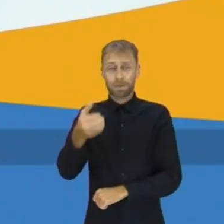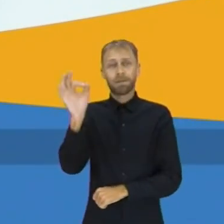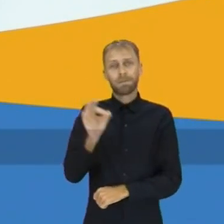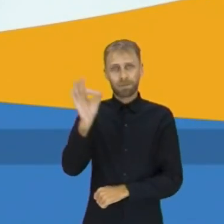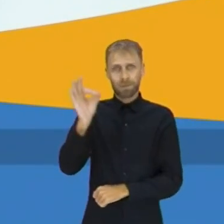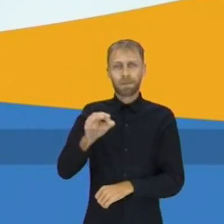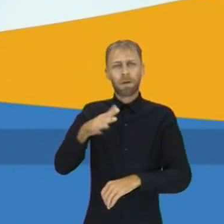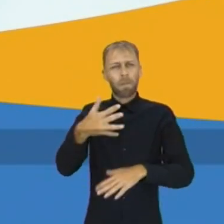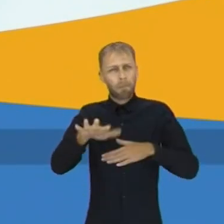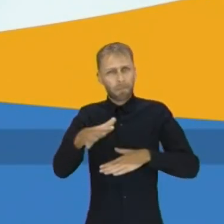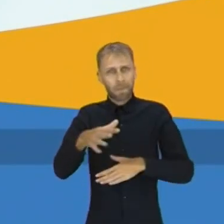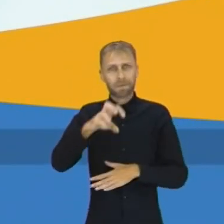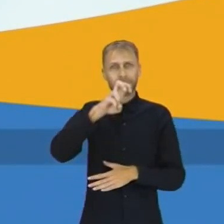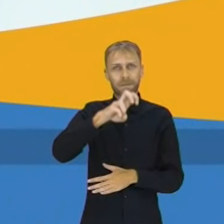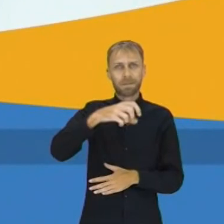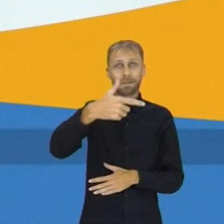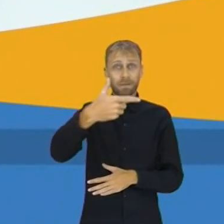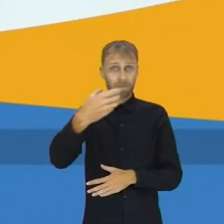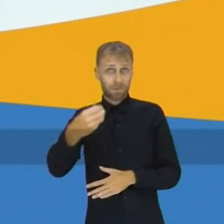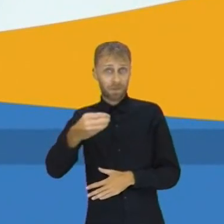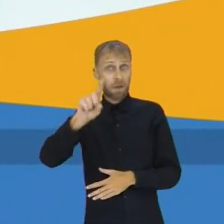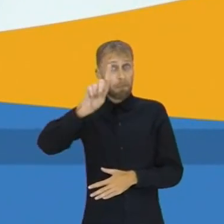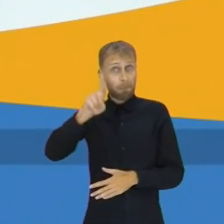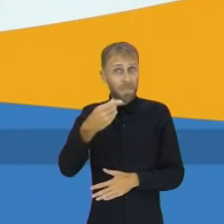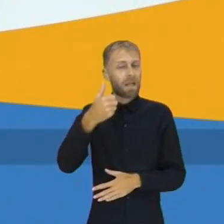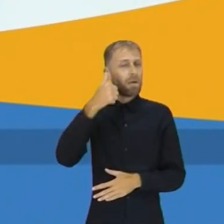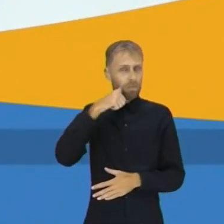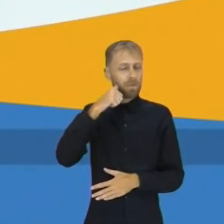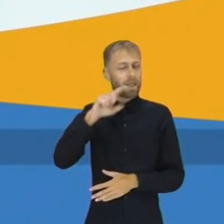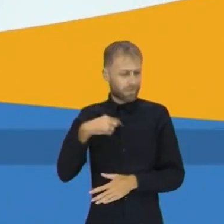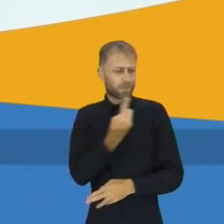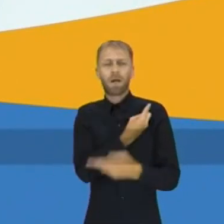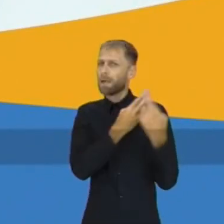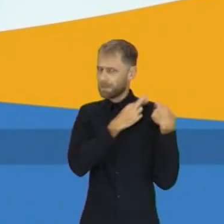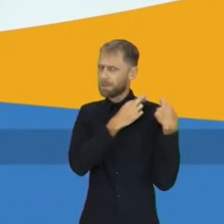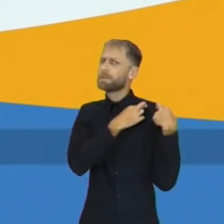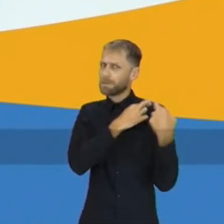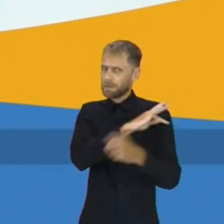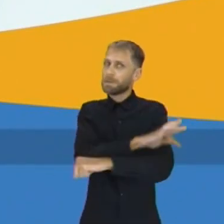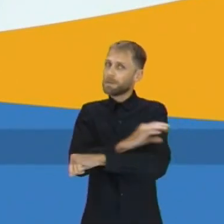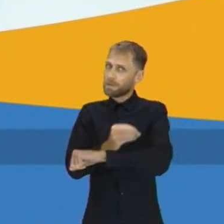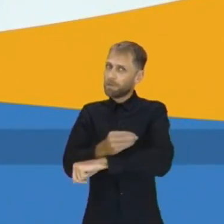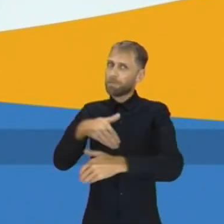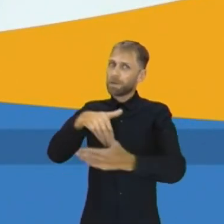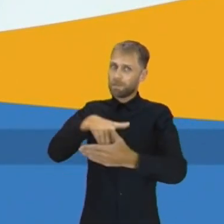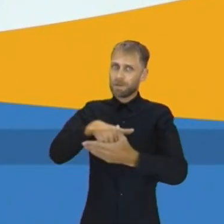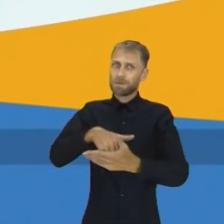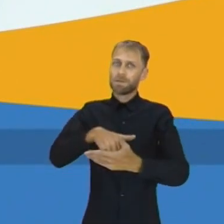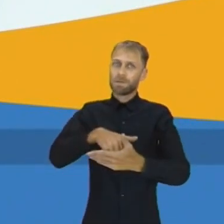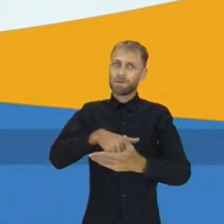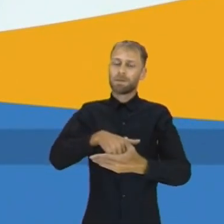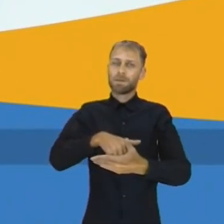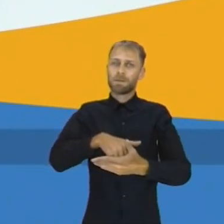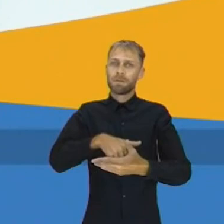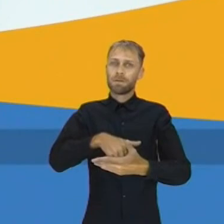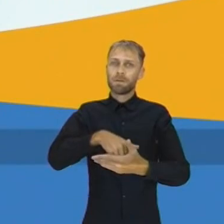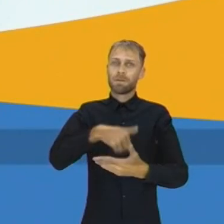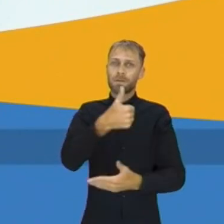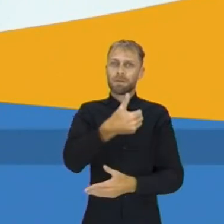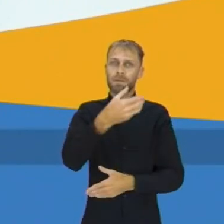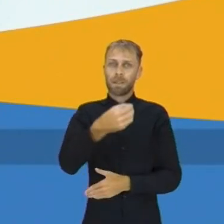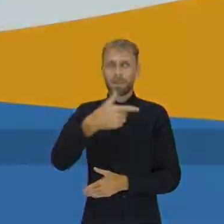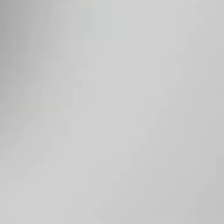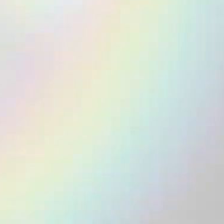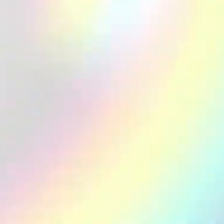Depende de nós Decidir o destino do nosso estado Deputada federal Vote Roberta Castro 1022 Governador Wanderlei